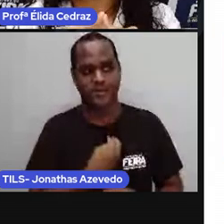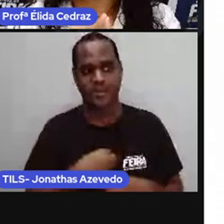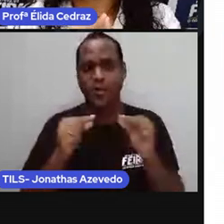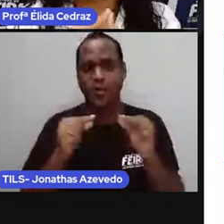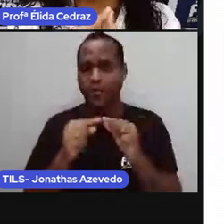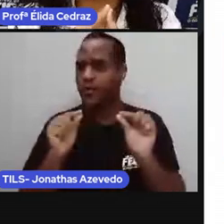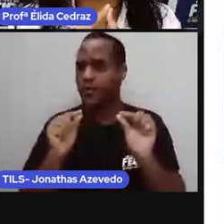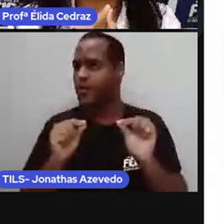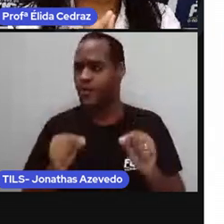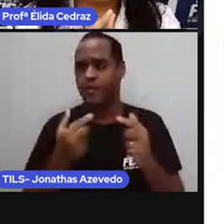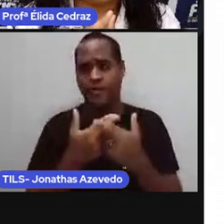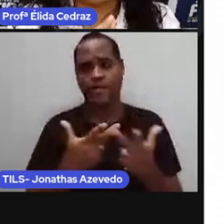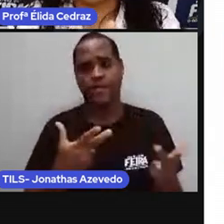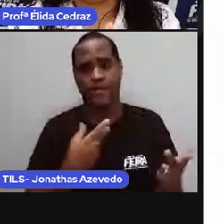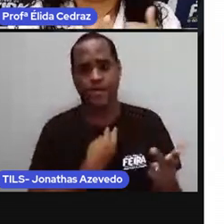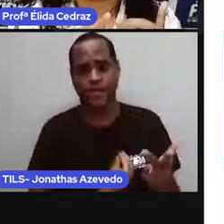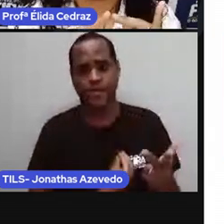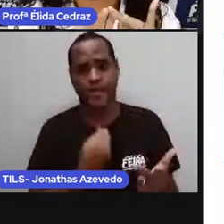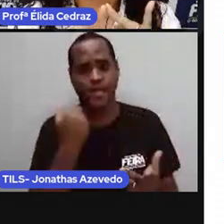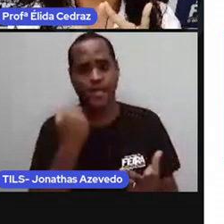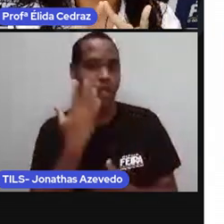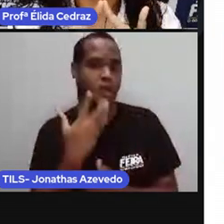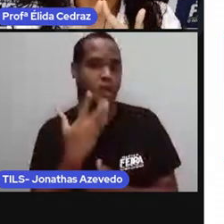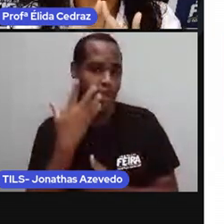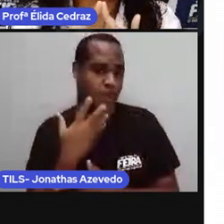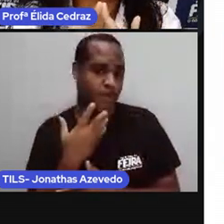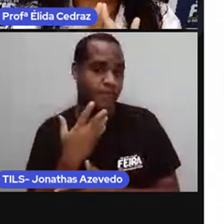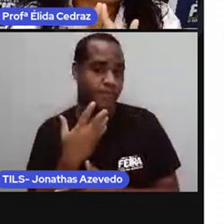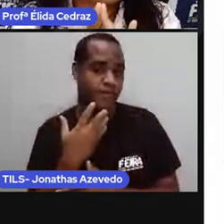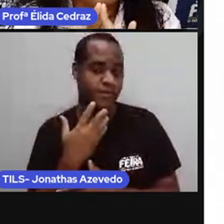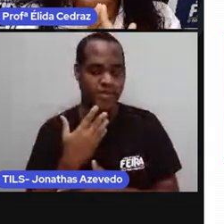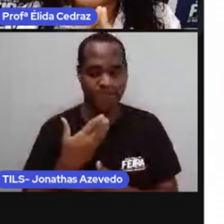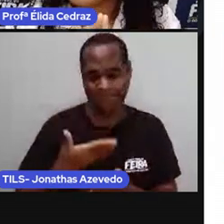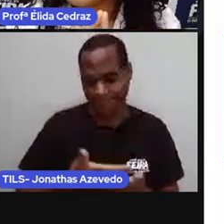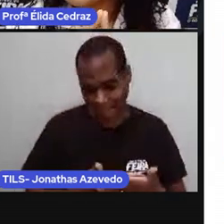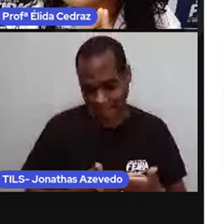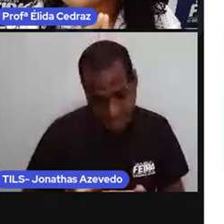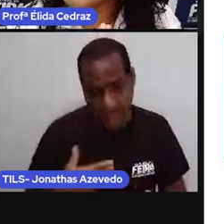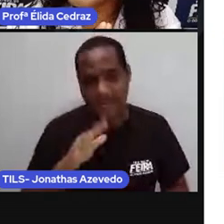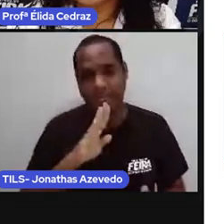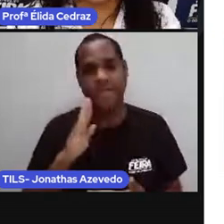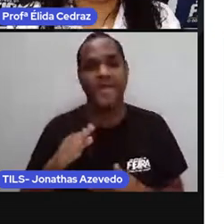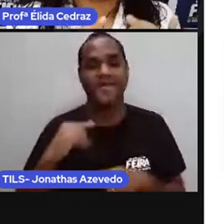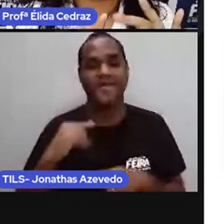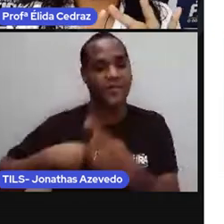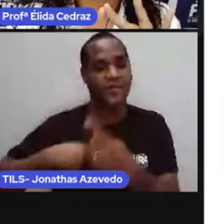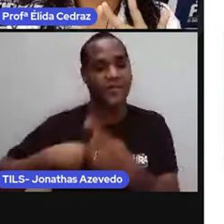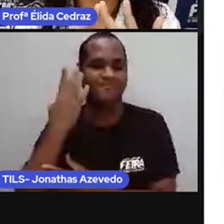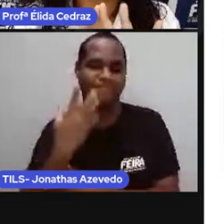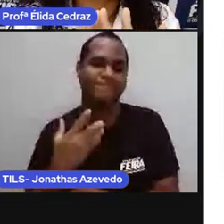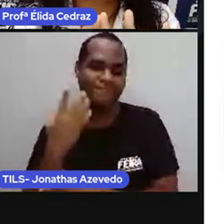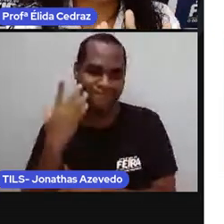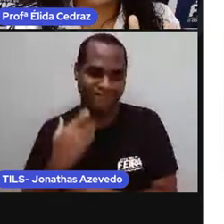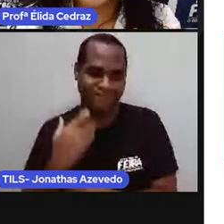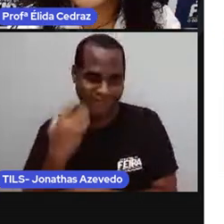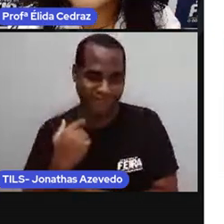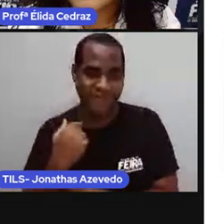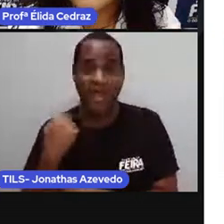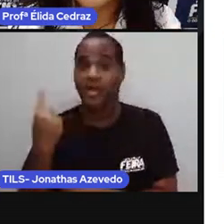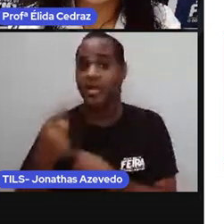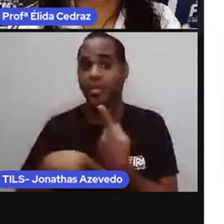Nós somos bebês, depois passamos a ser criança, depois